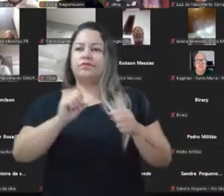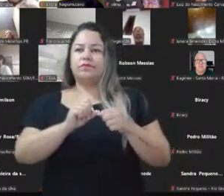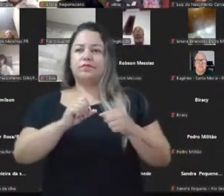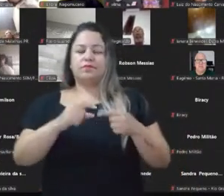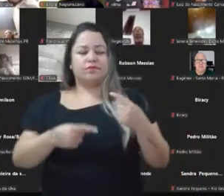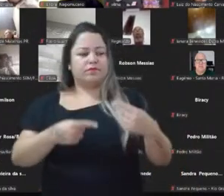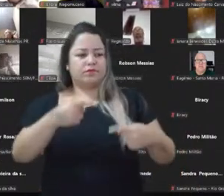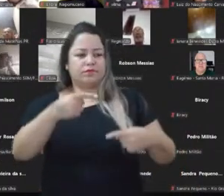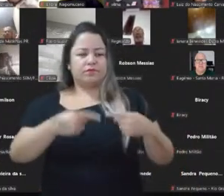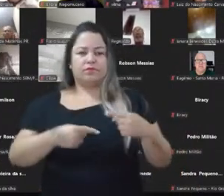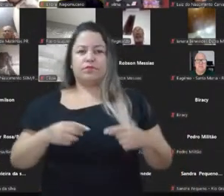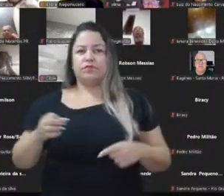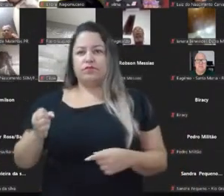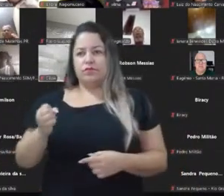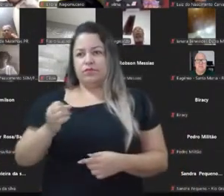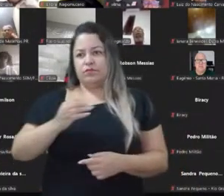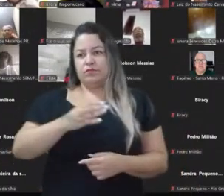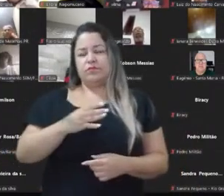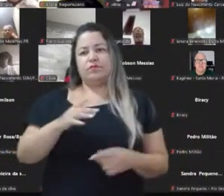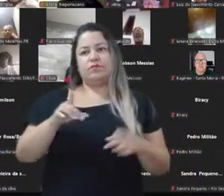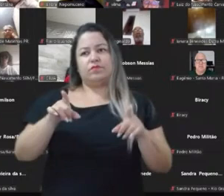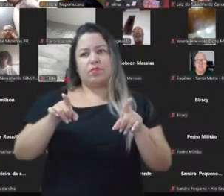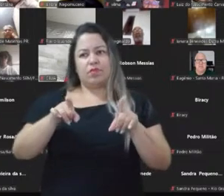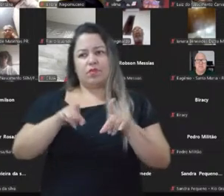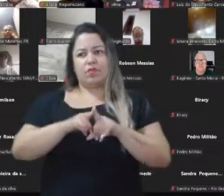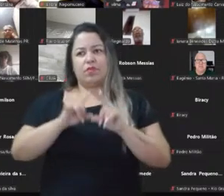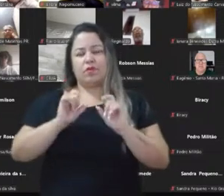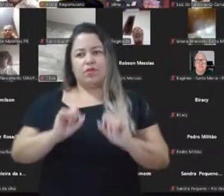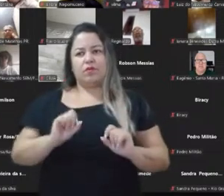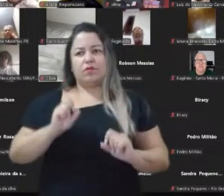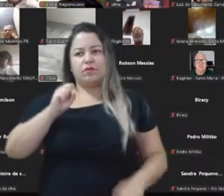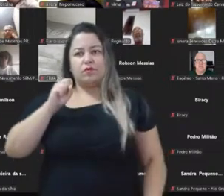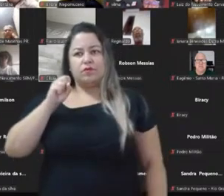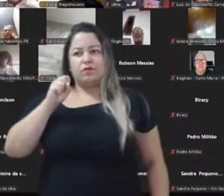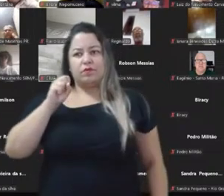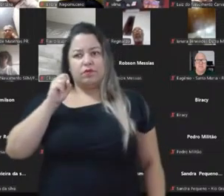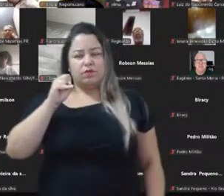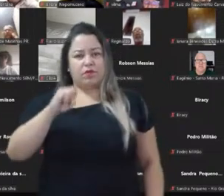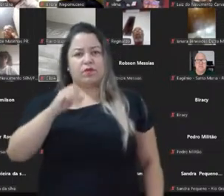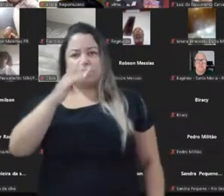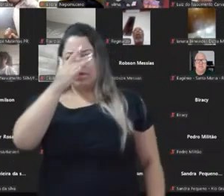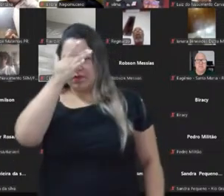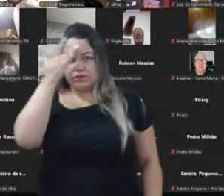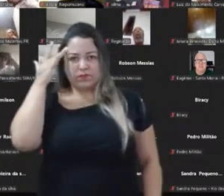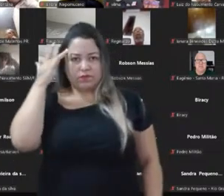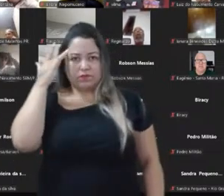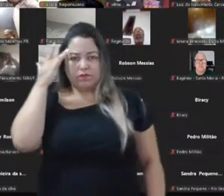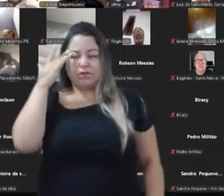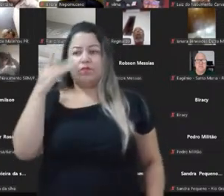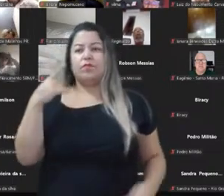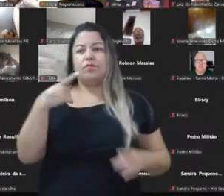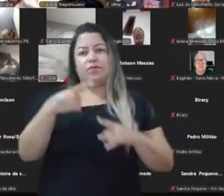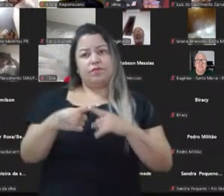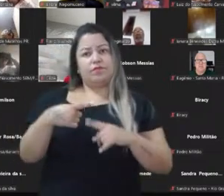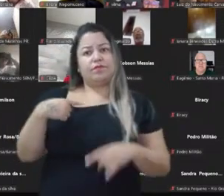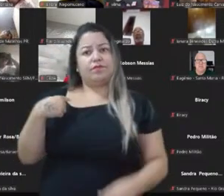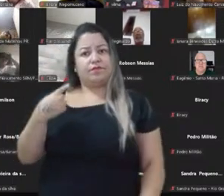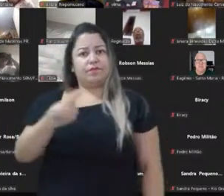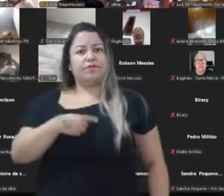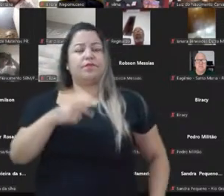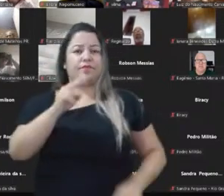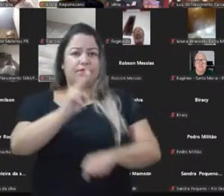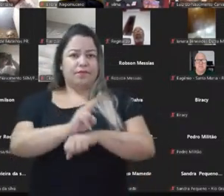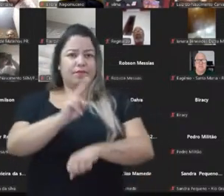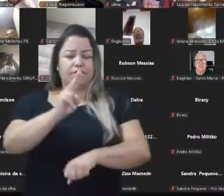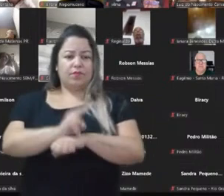capital de uma nova lógica de acumulação se eu não vou disputar a subjetividade das pessoas? Porque é assim que a gente tem negro defendendo coisas